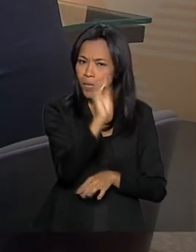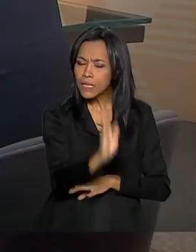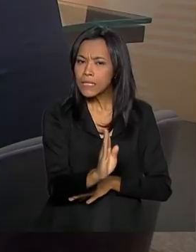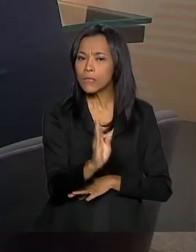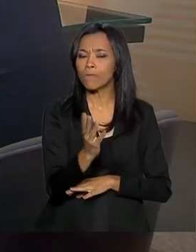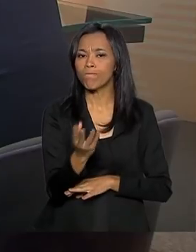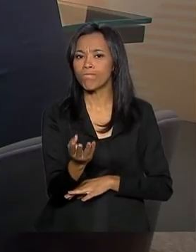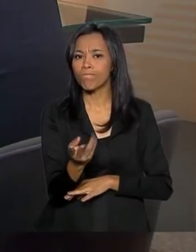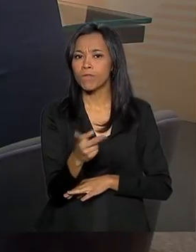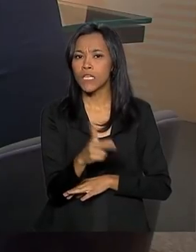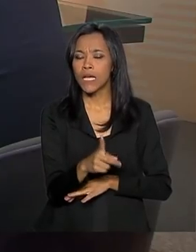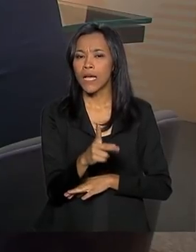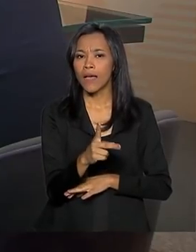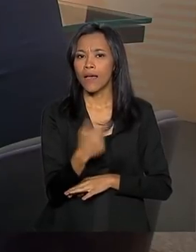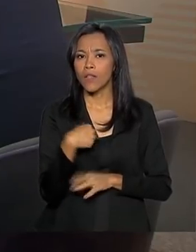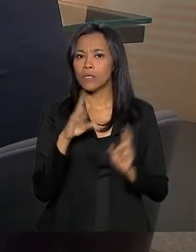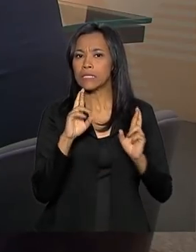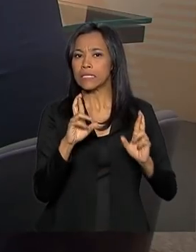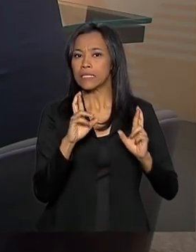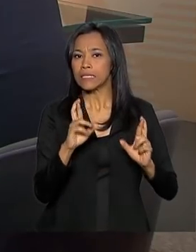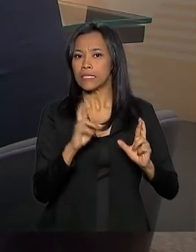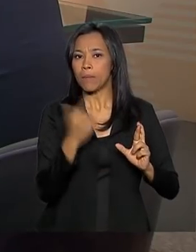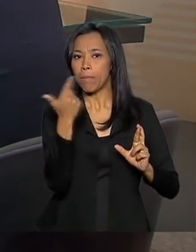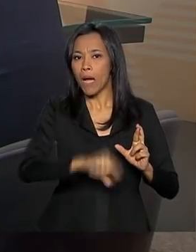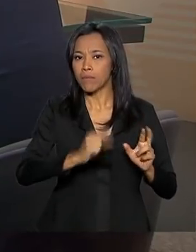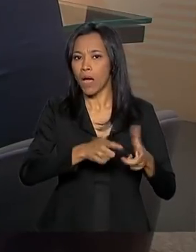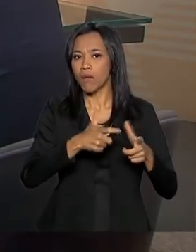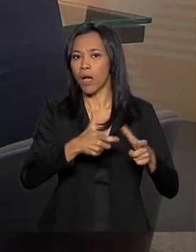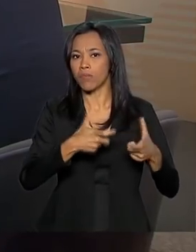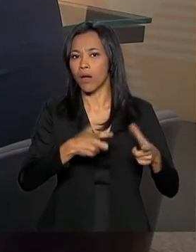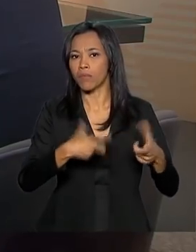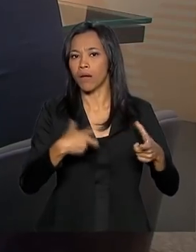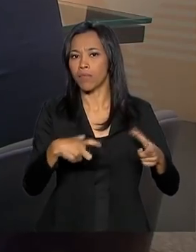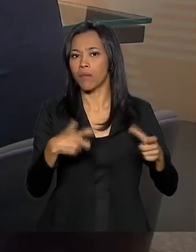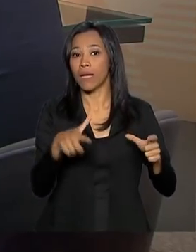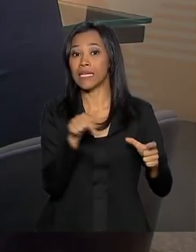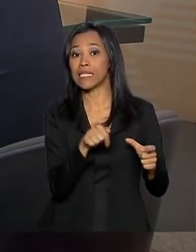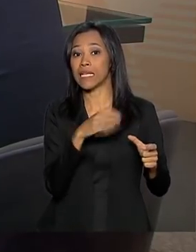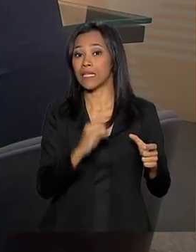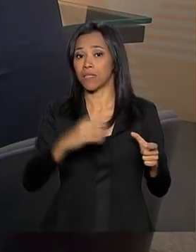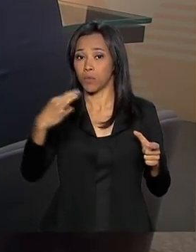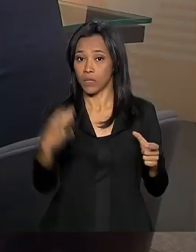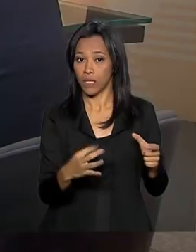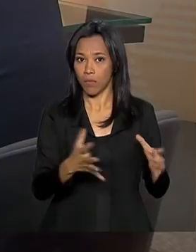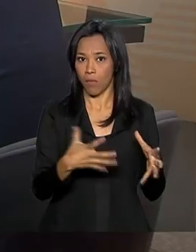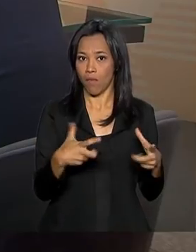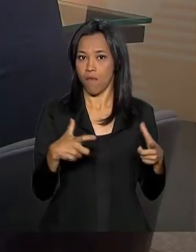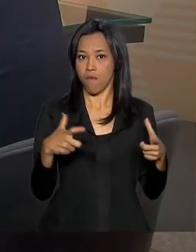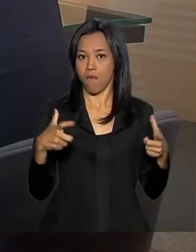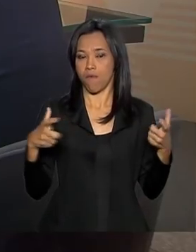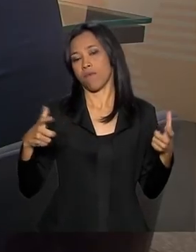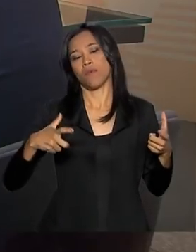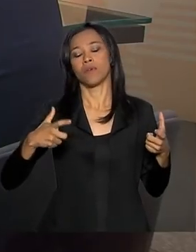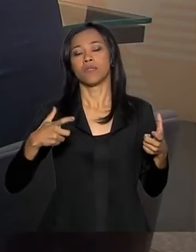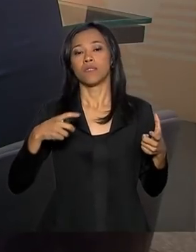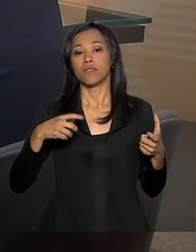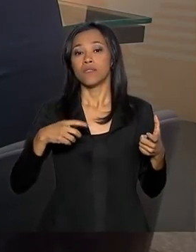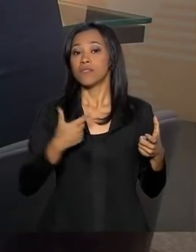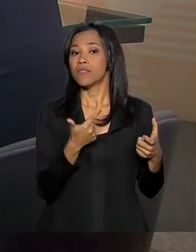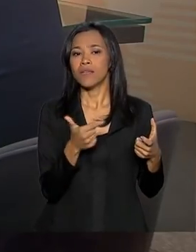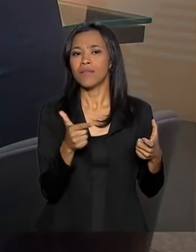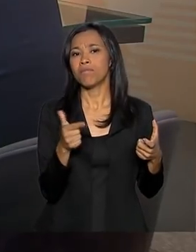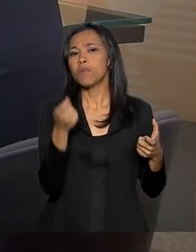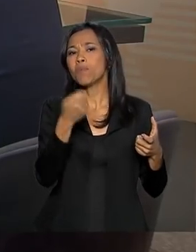tem essa expectativa de aumentar nos próximos anos em 70% a produtividade, isso sem aumentar